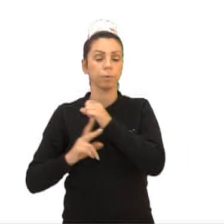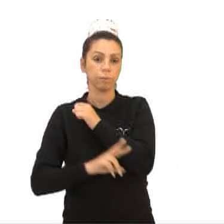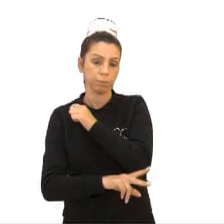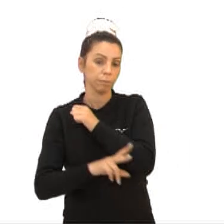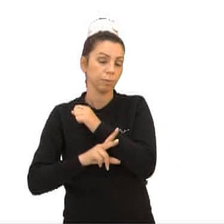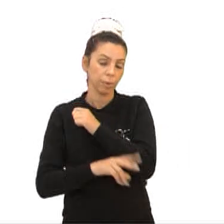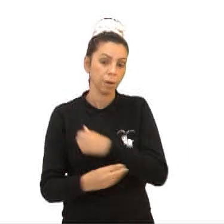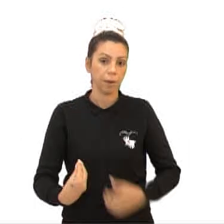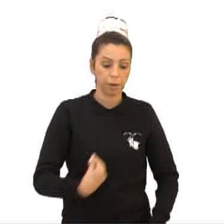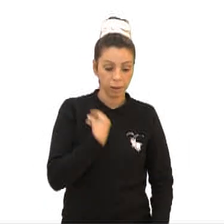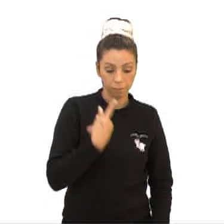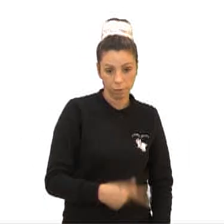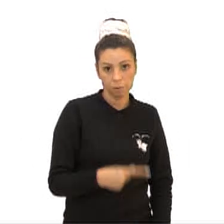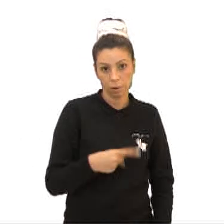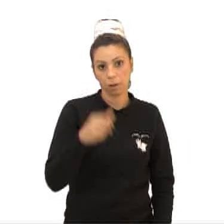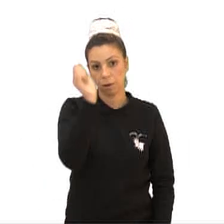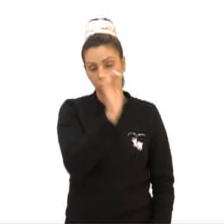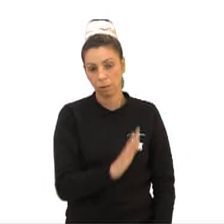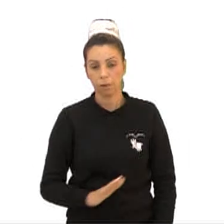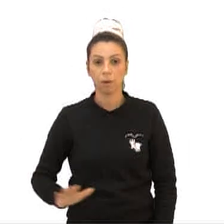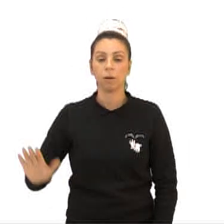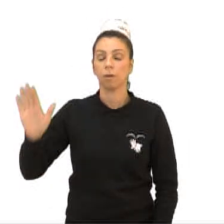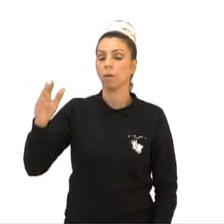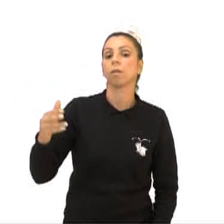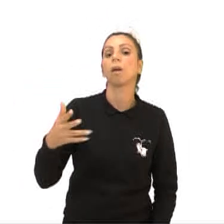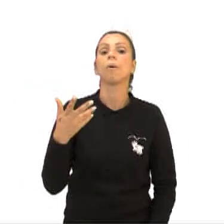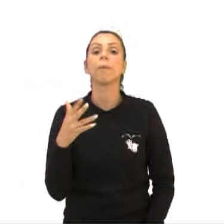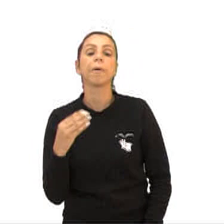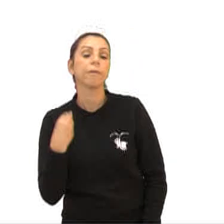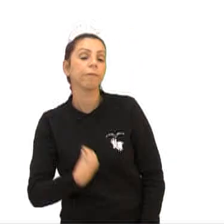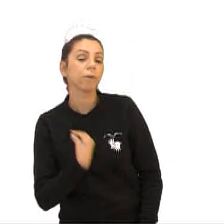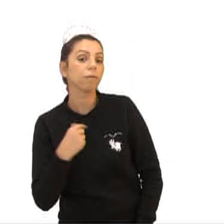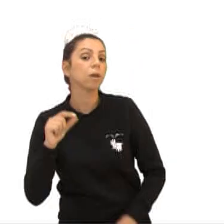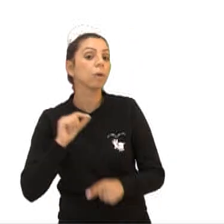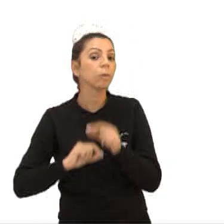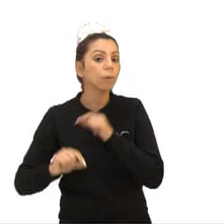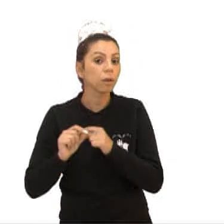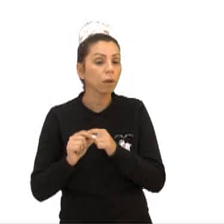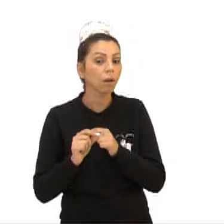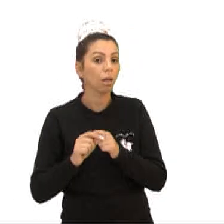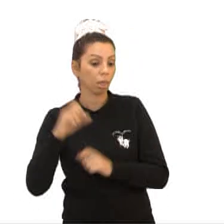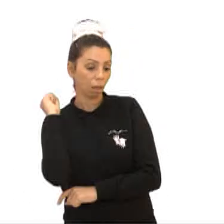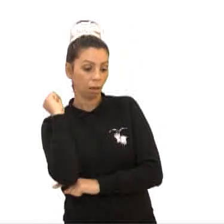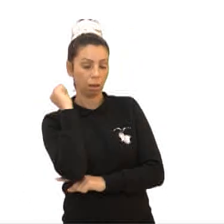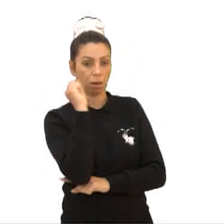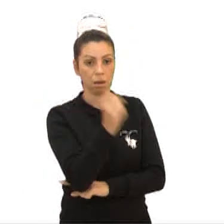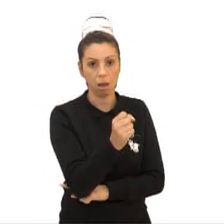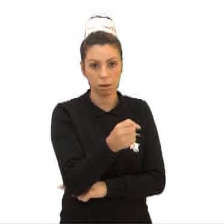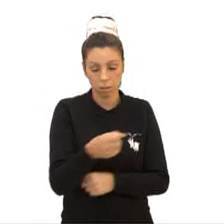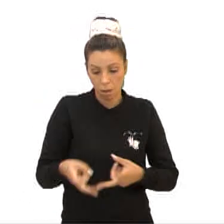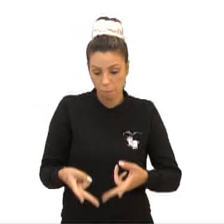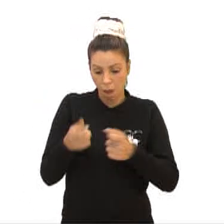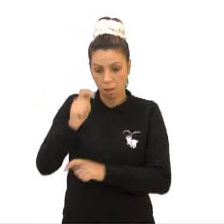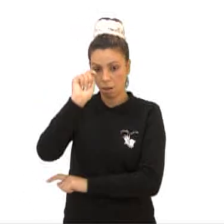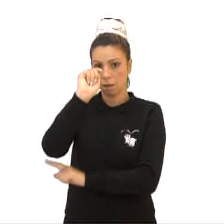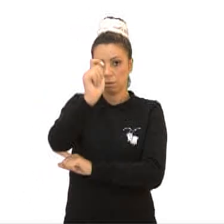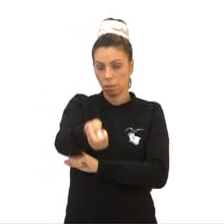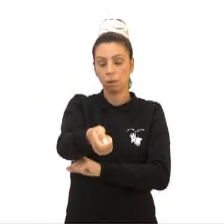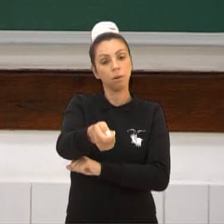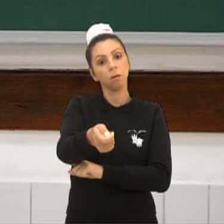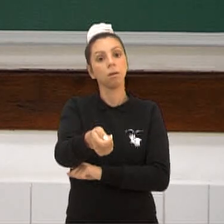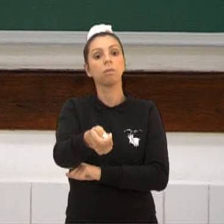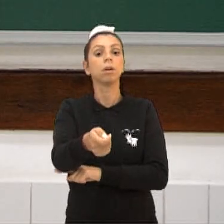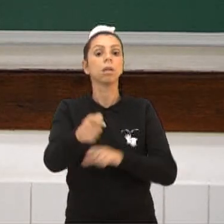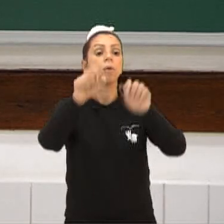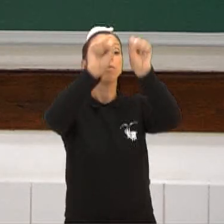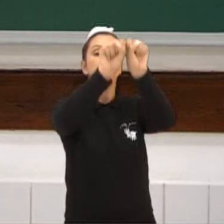que habitam o território brasileiro há milênios e viviam da caça, agricultura, pesca e coleta. Era um sistema patriarcal. O